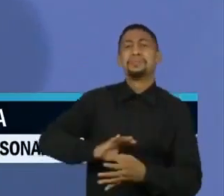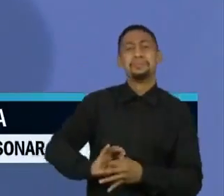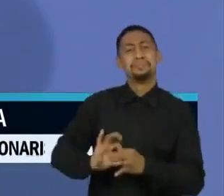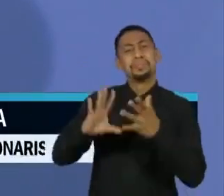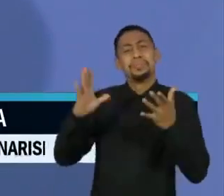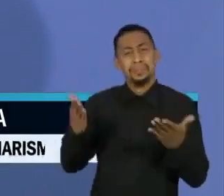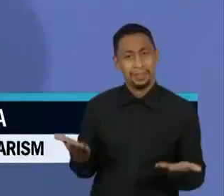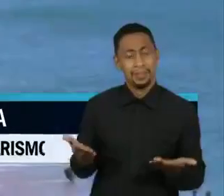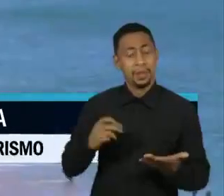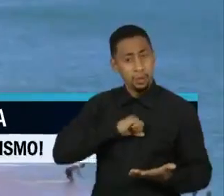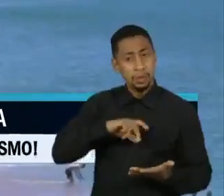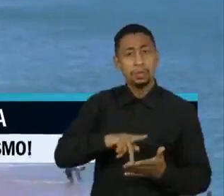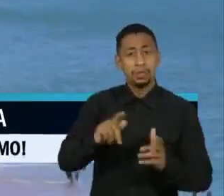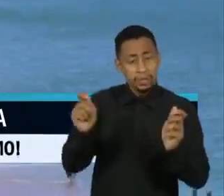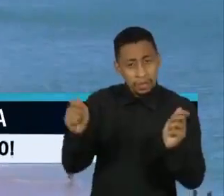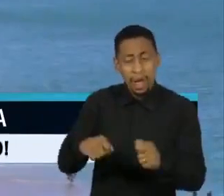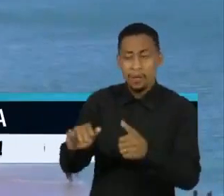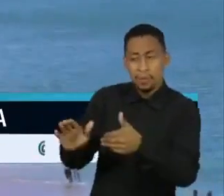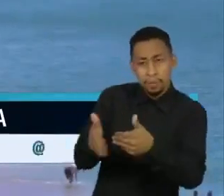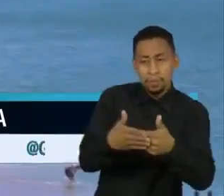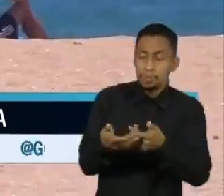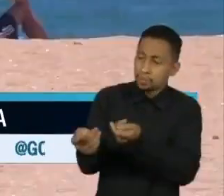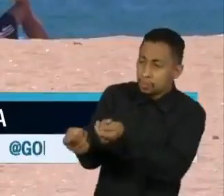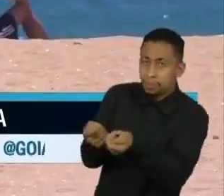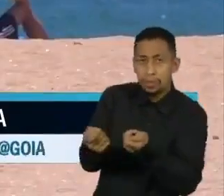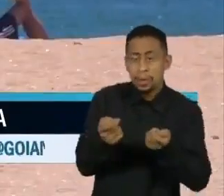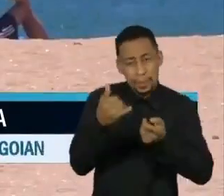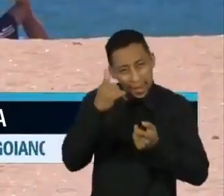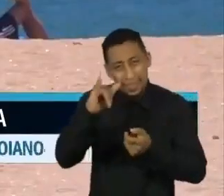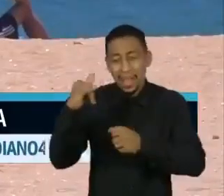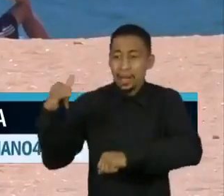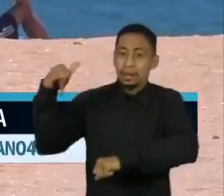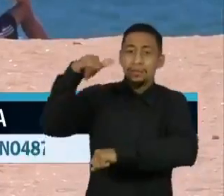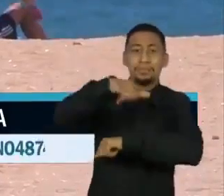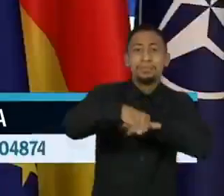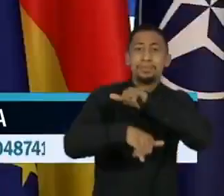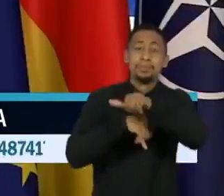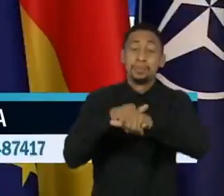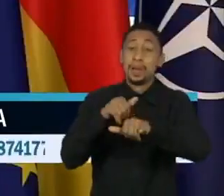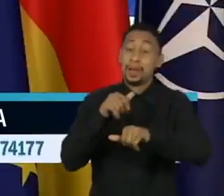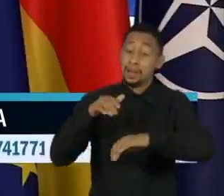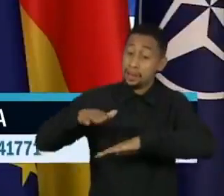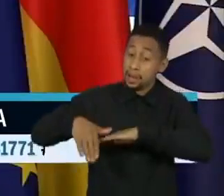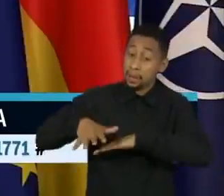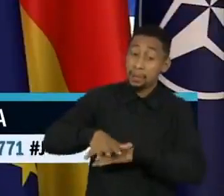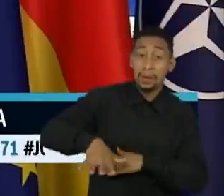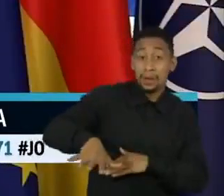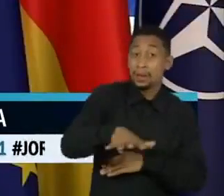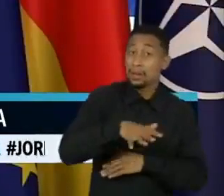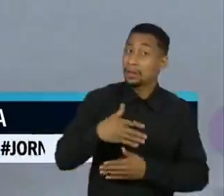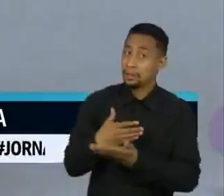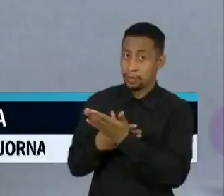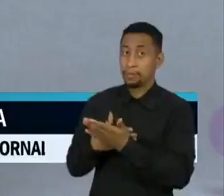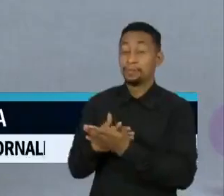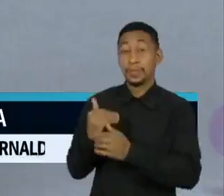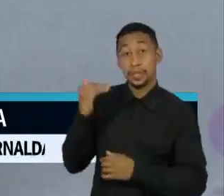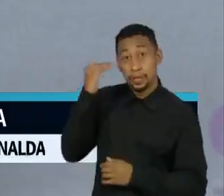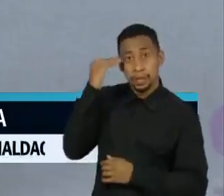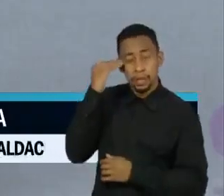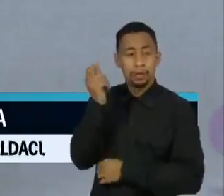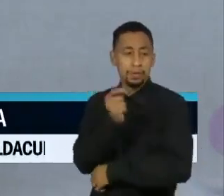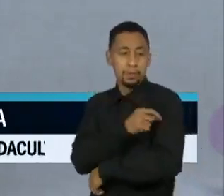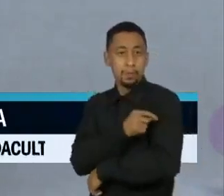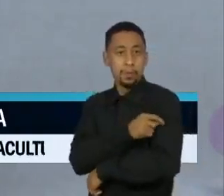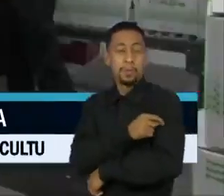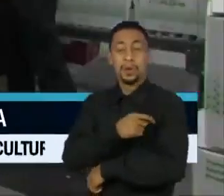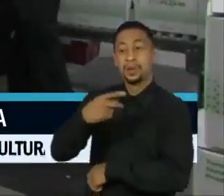ter sido evitada se referindo à entrada de turistas britânicos nas praias do Algarve. A líder alemã tomou a segunda dose da vacina